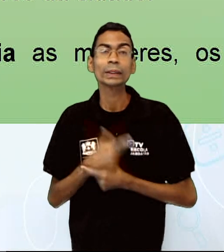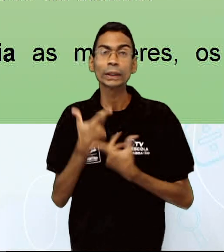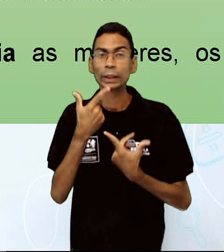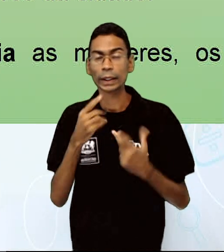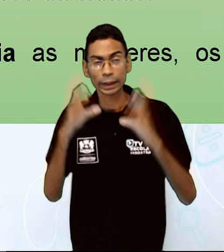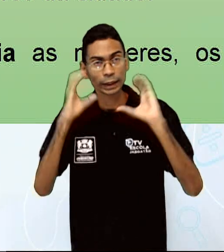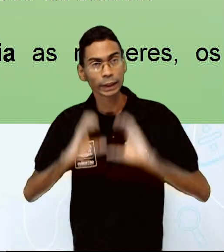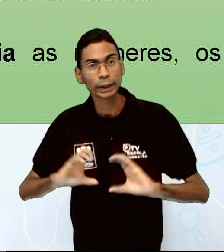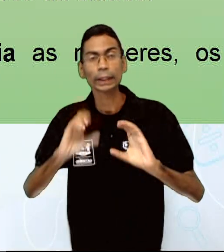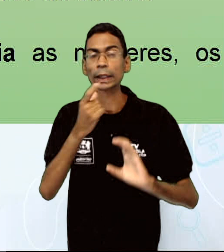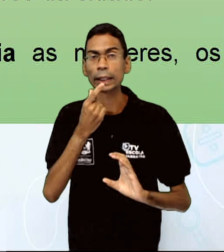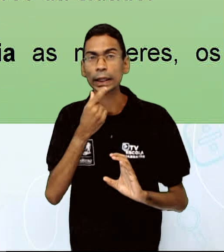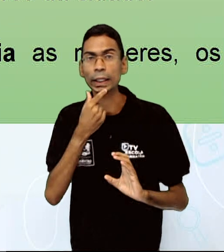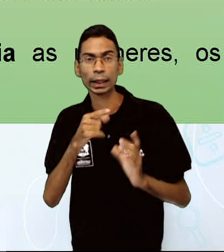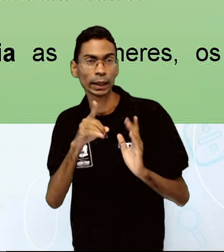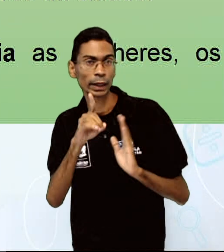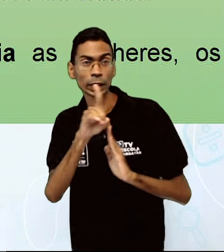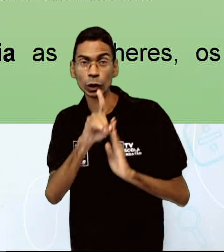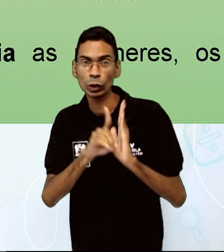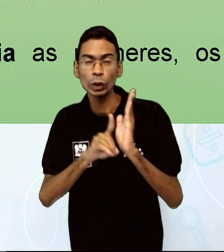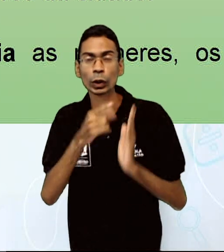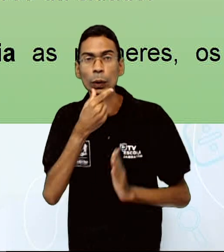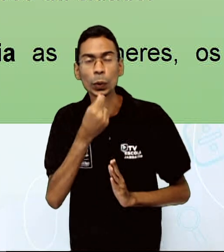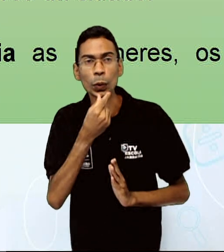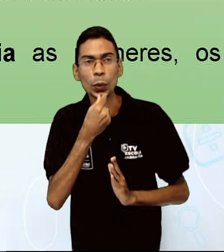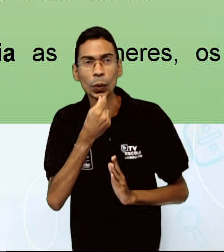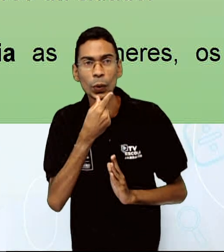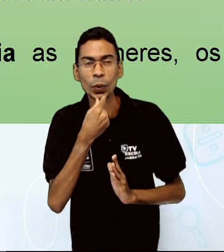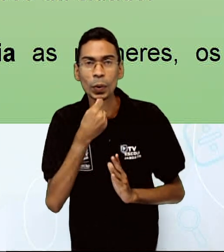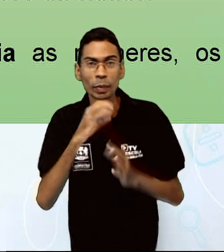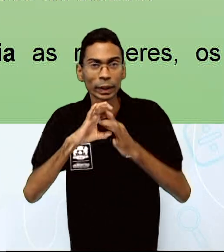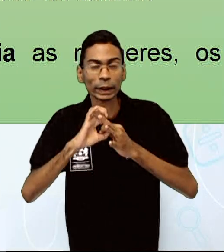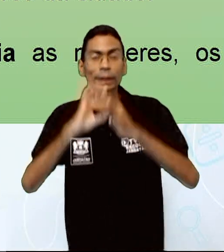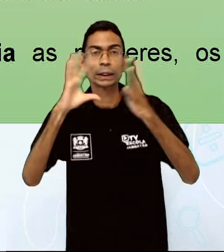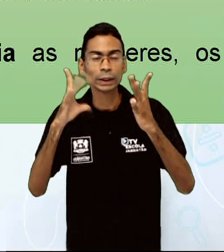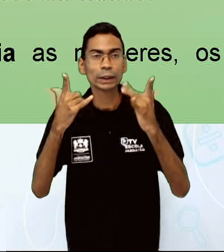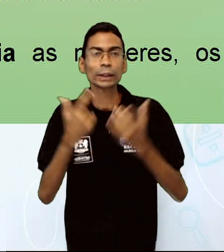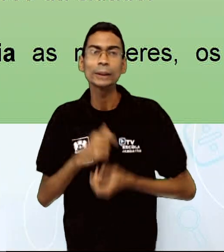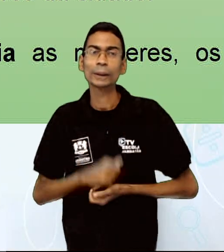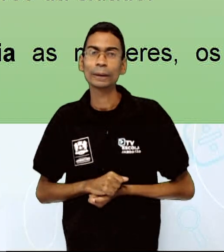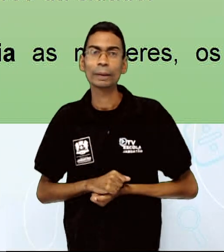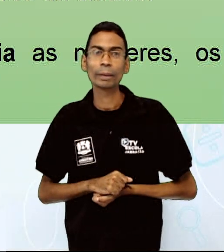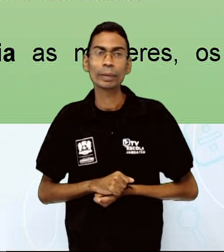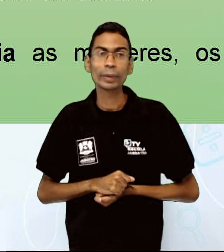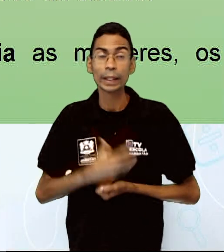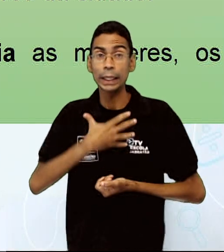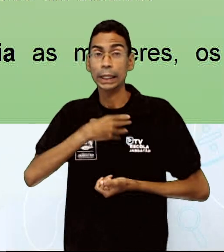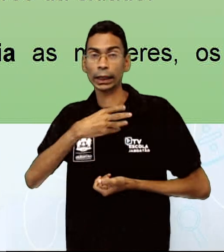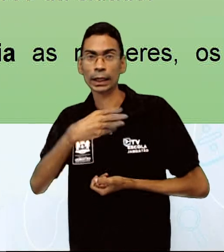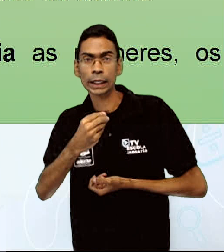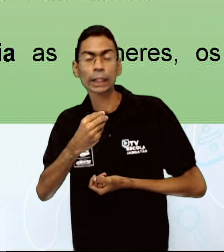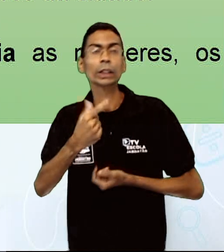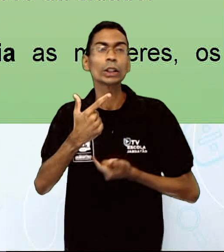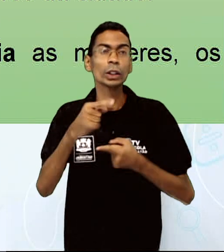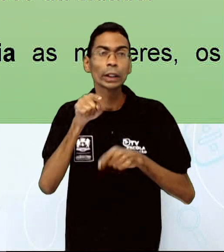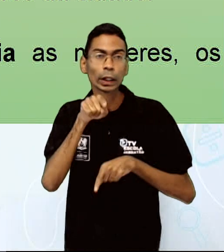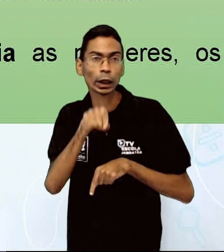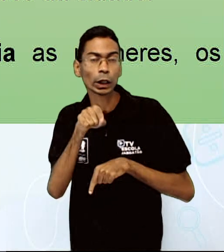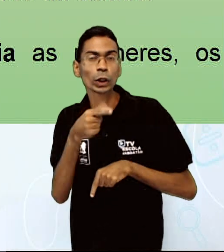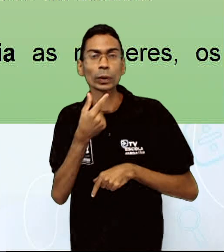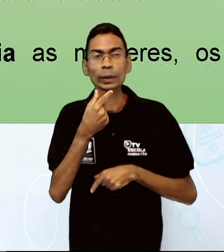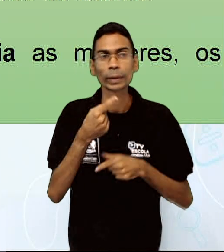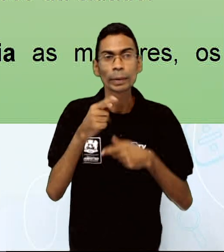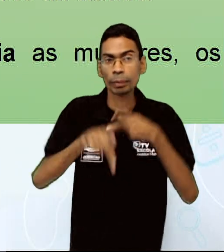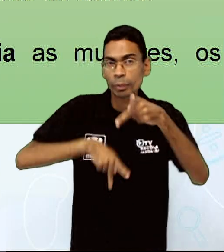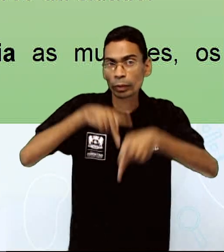livres, que fossem descendentes dos fundadores da cidade. Eram excluídos da condição de